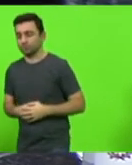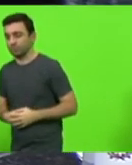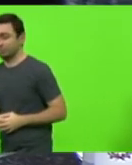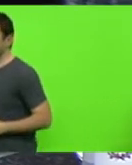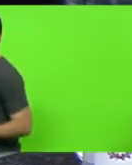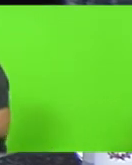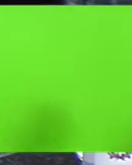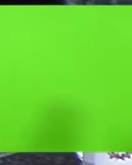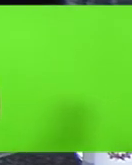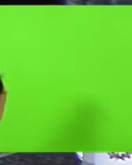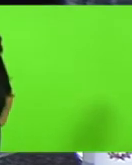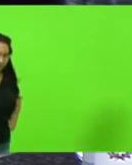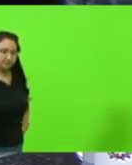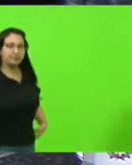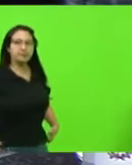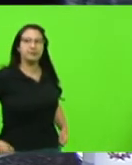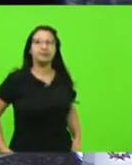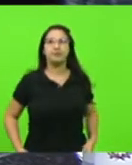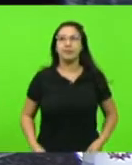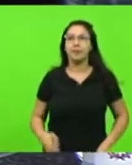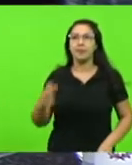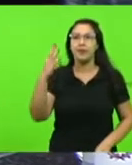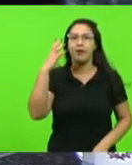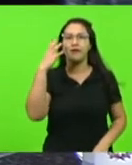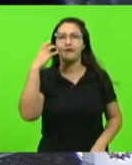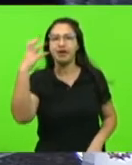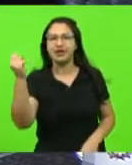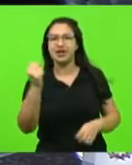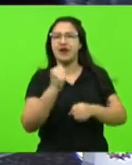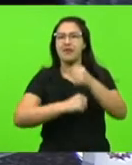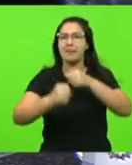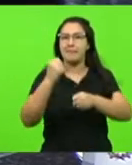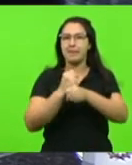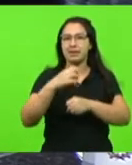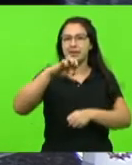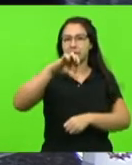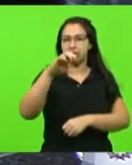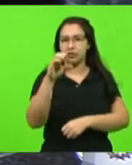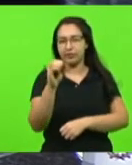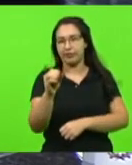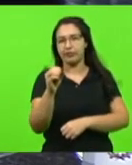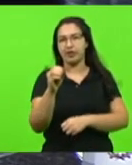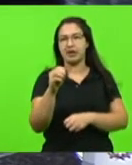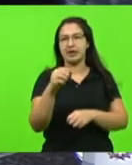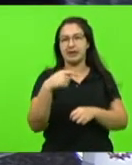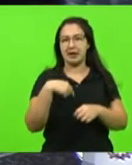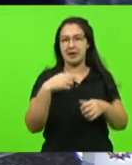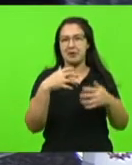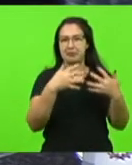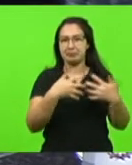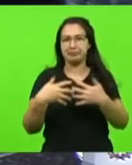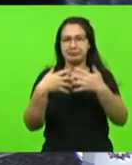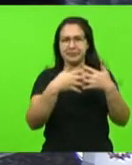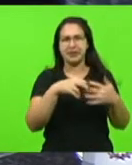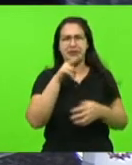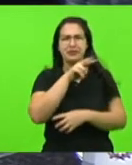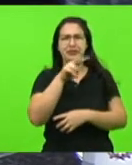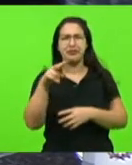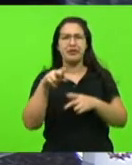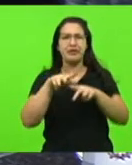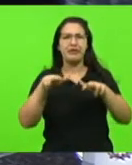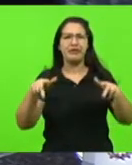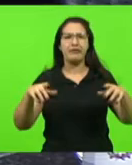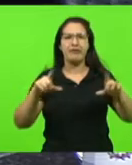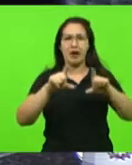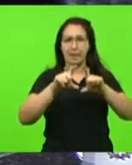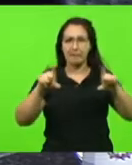lá nos anos 90, dirigindo meu caminhão, eu observei uma única placa e ela que mais me chamava a atenção. E vou